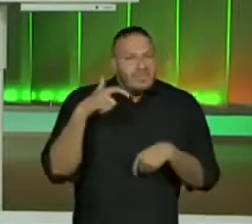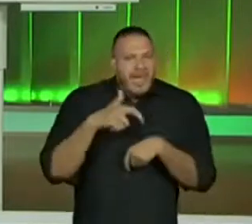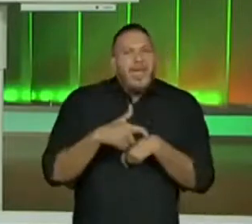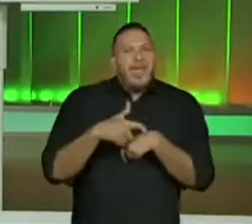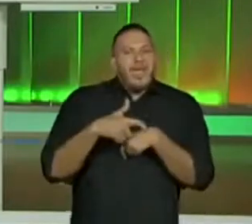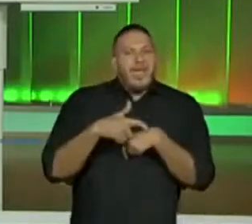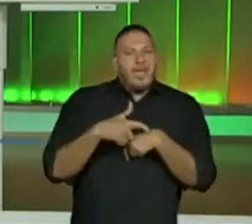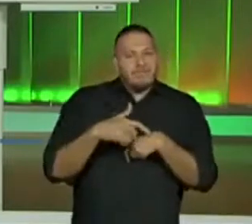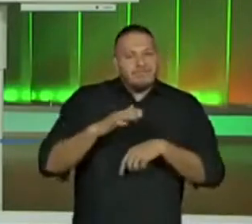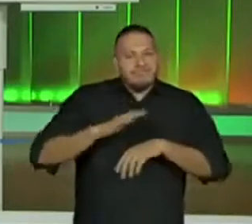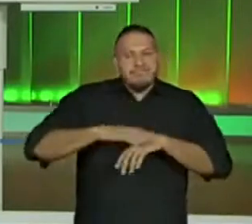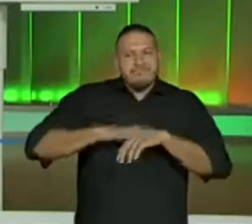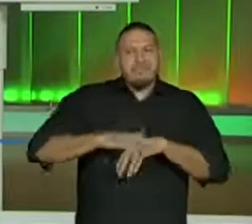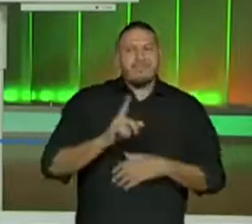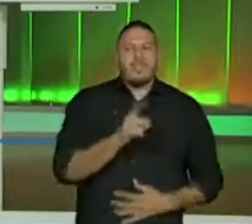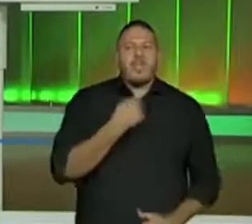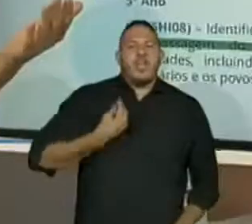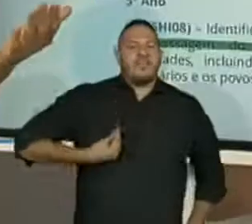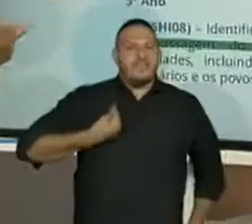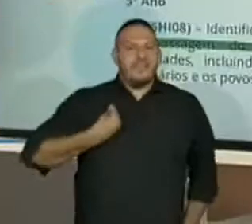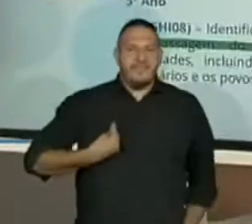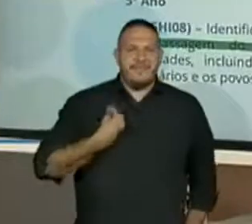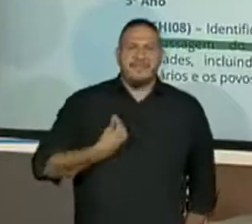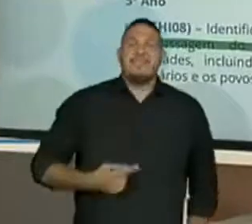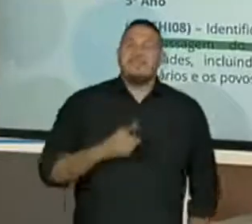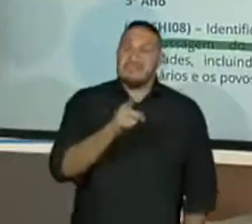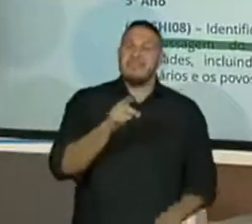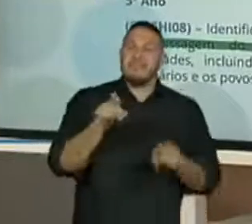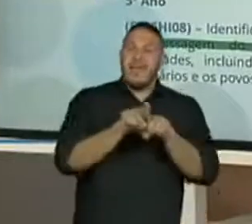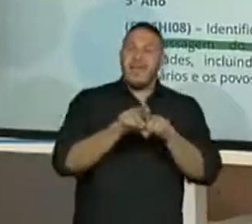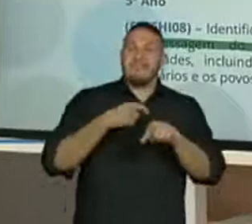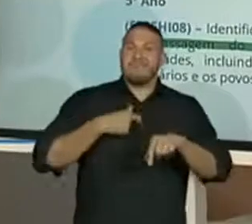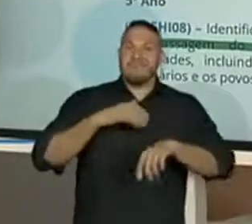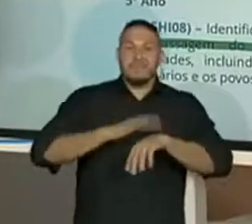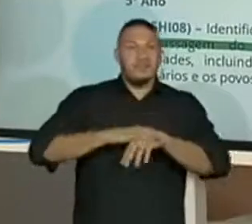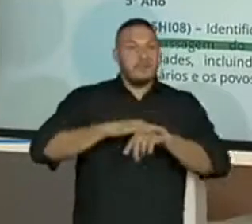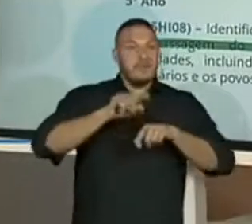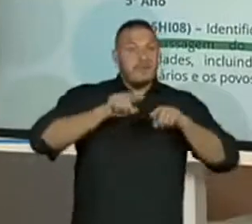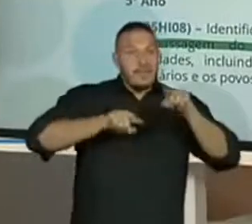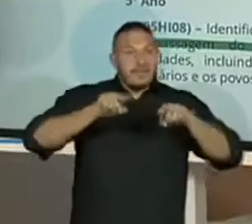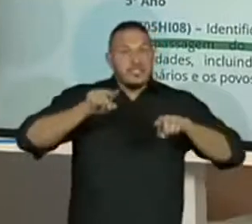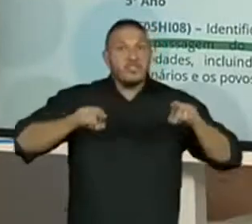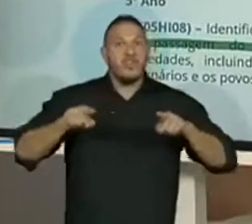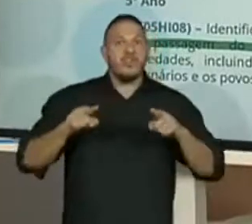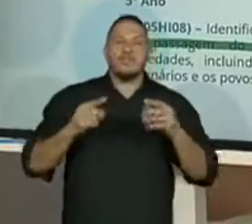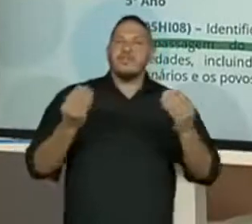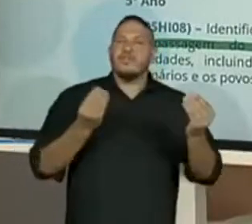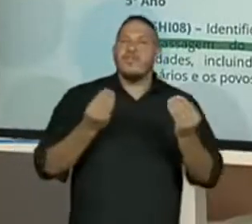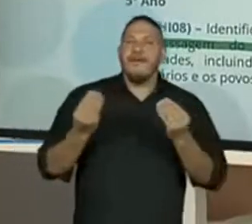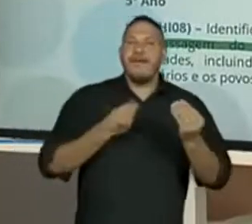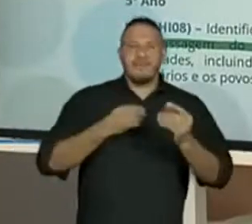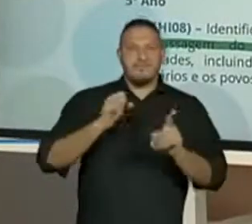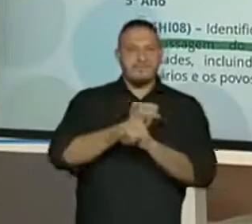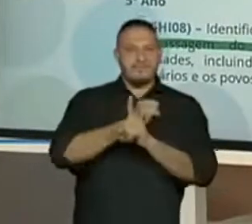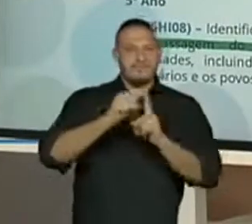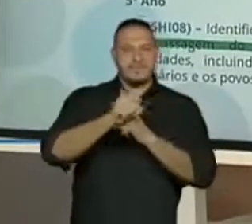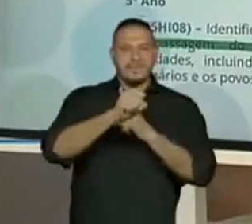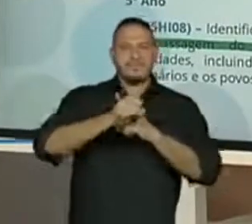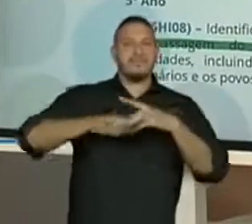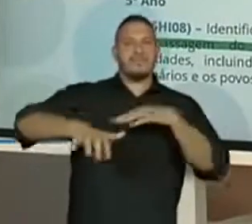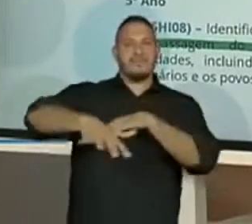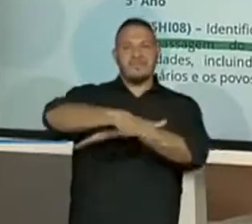nossas vidas práticas. e que tem variações aí de acordo com a sociedade e com o tempo.